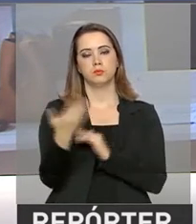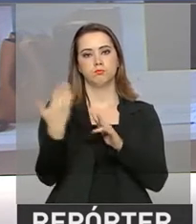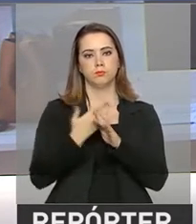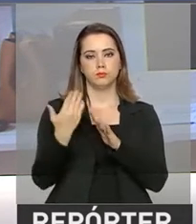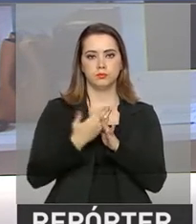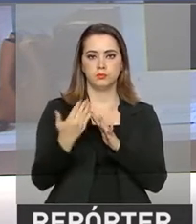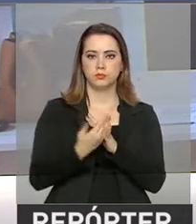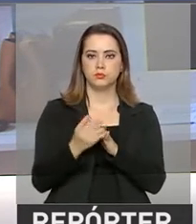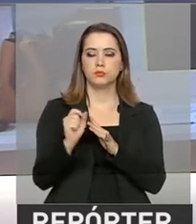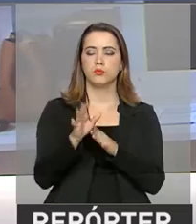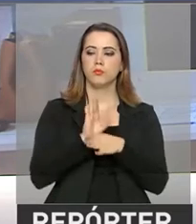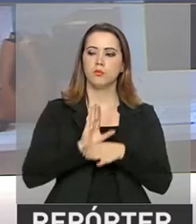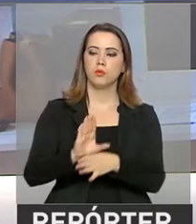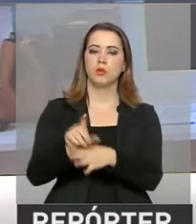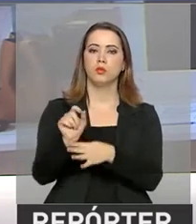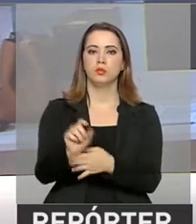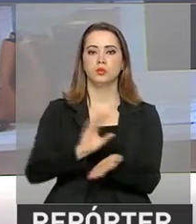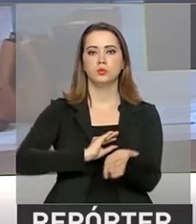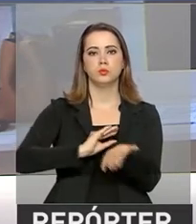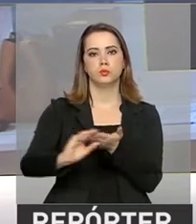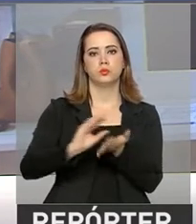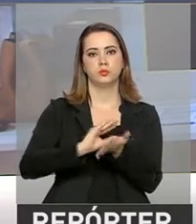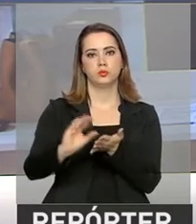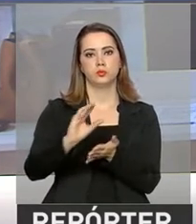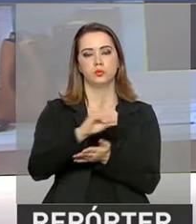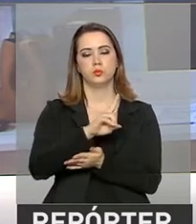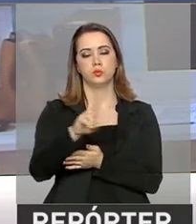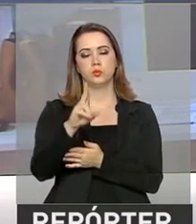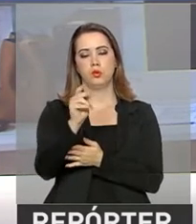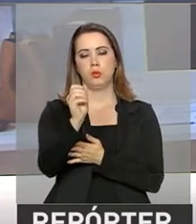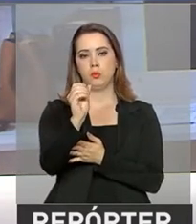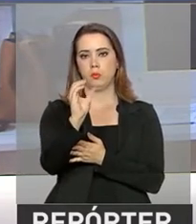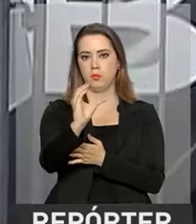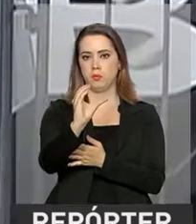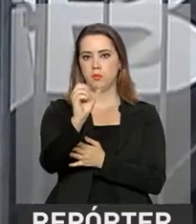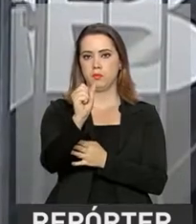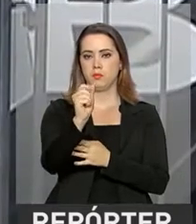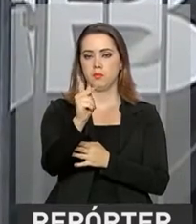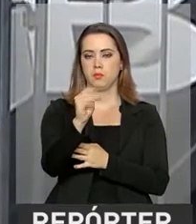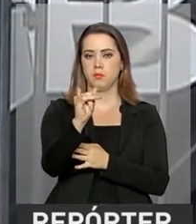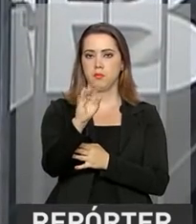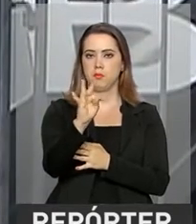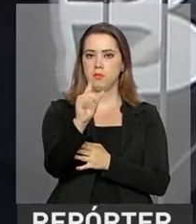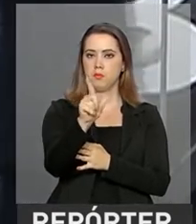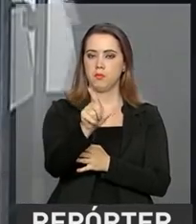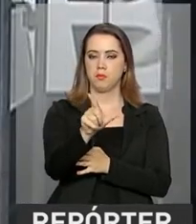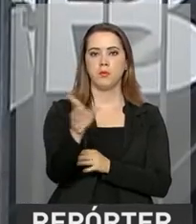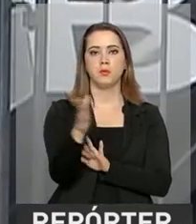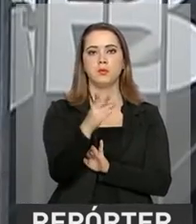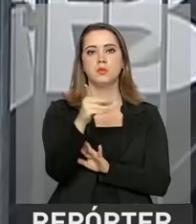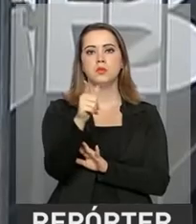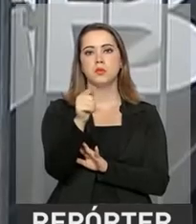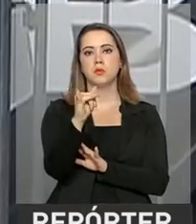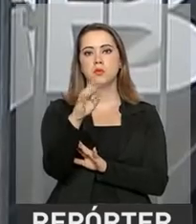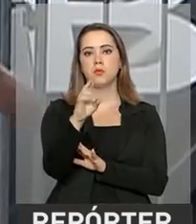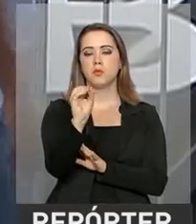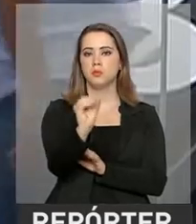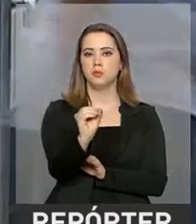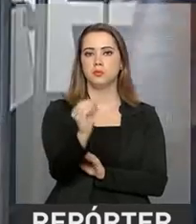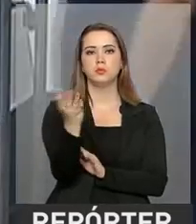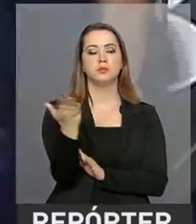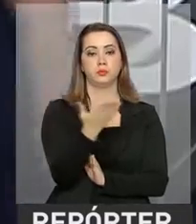garantir capital de giro a empresas que passam por momentos de turbulência. Serão duas novas linhas de